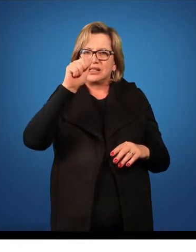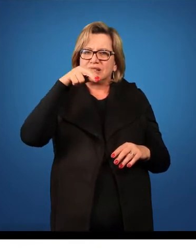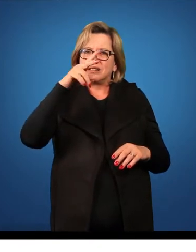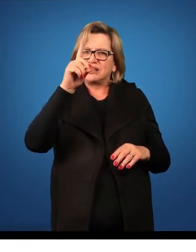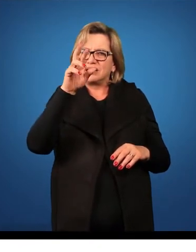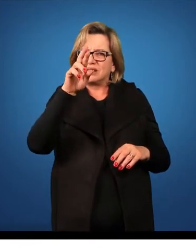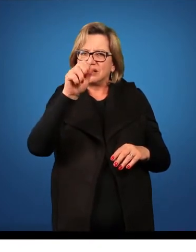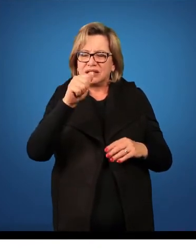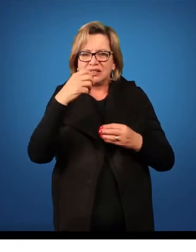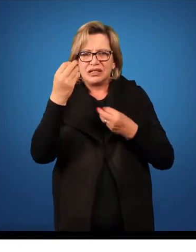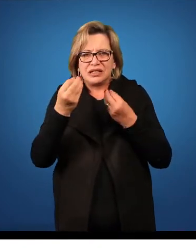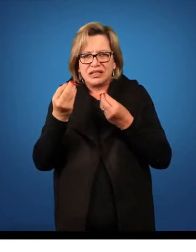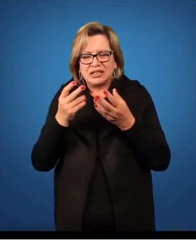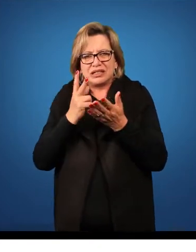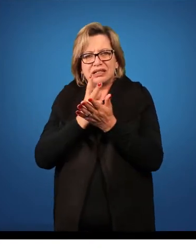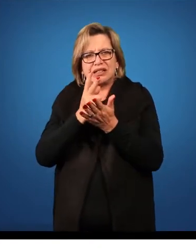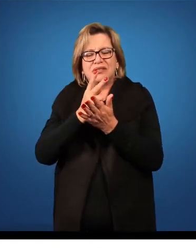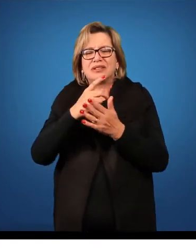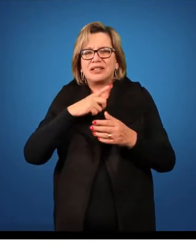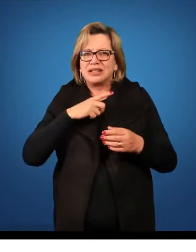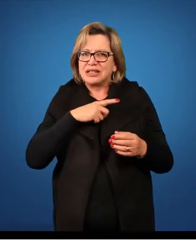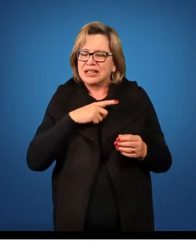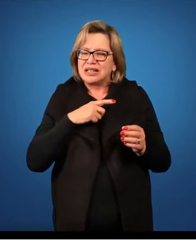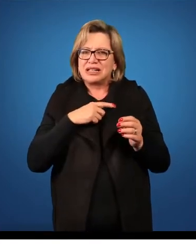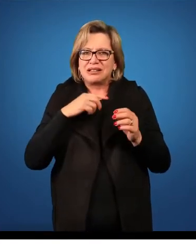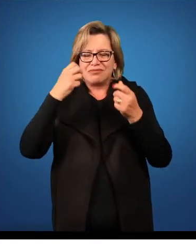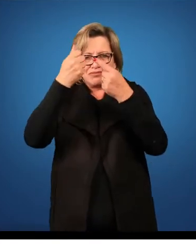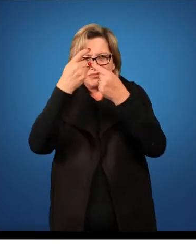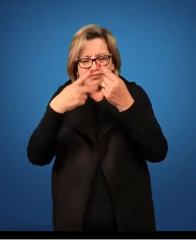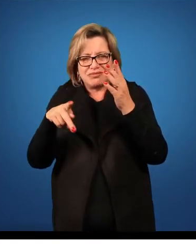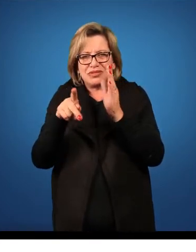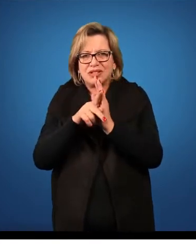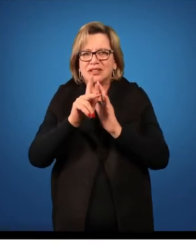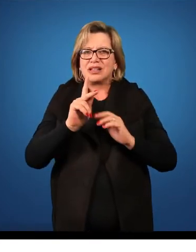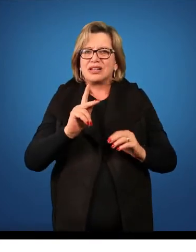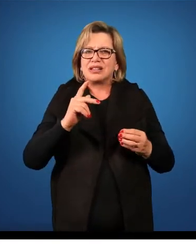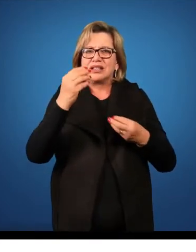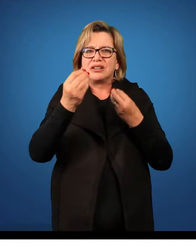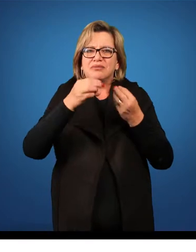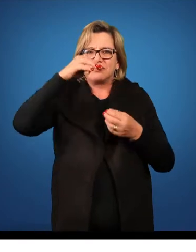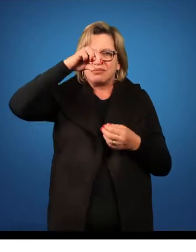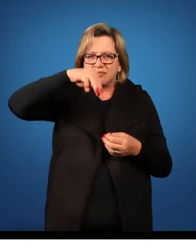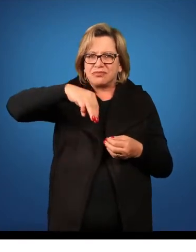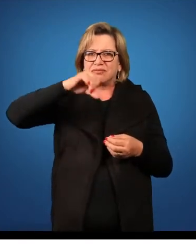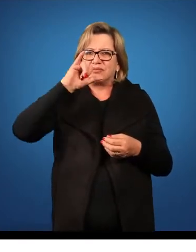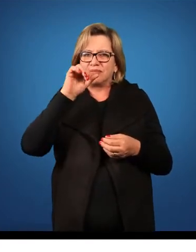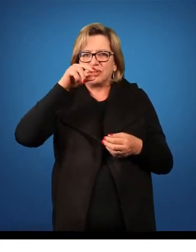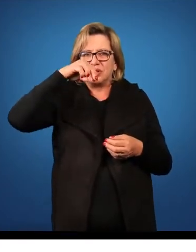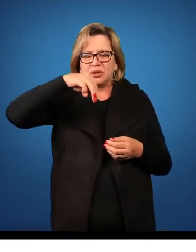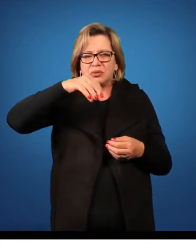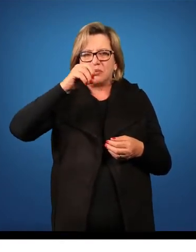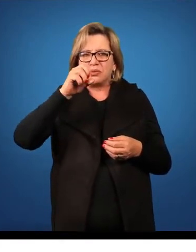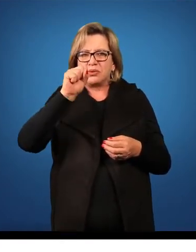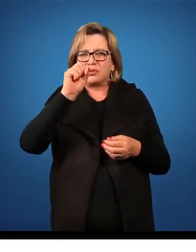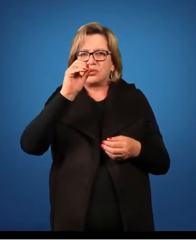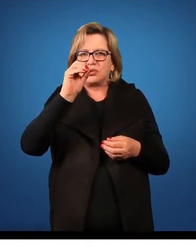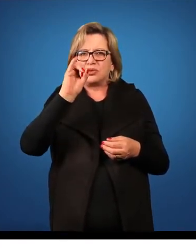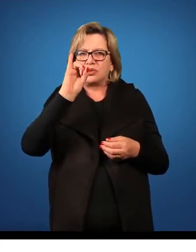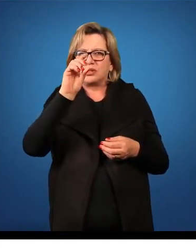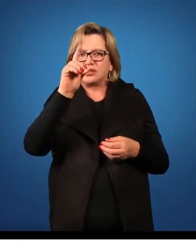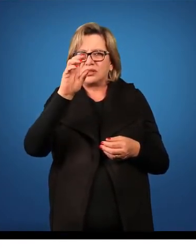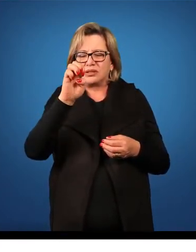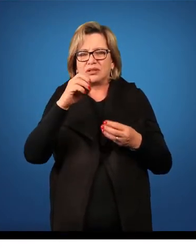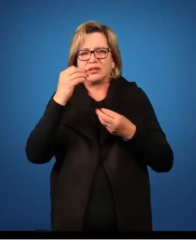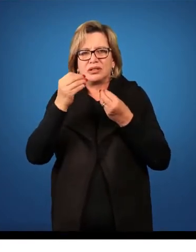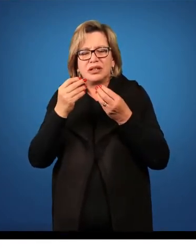antes foi considerado como uma subfamília e hoje é um clado dentro da subfamília Mimozoide.